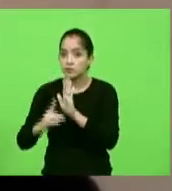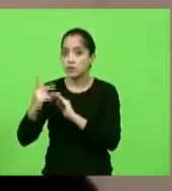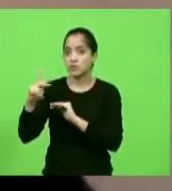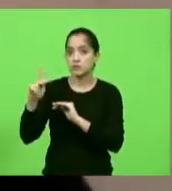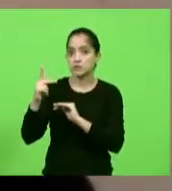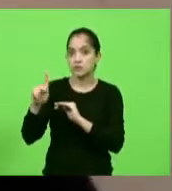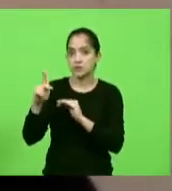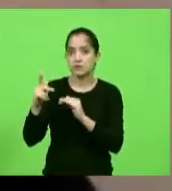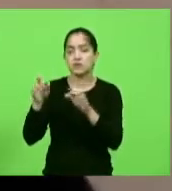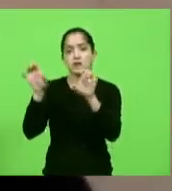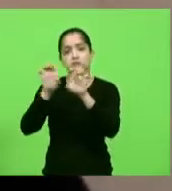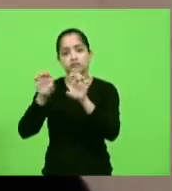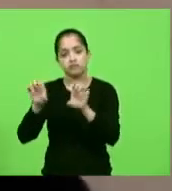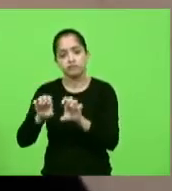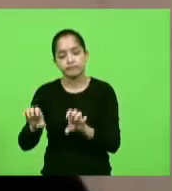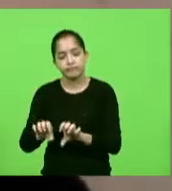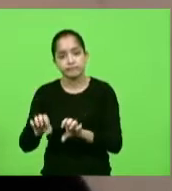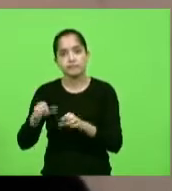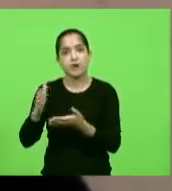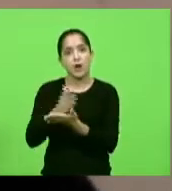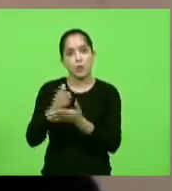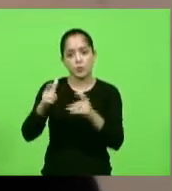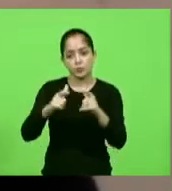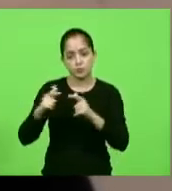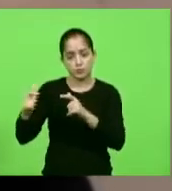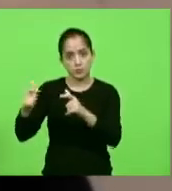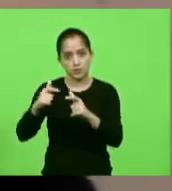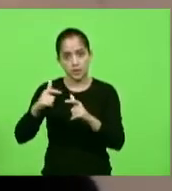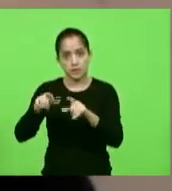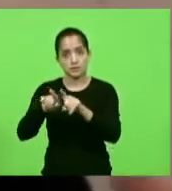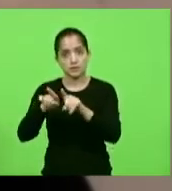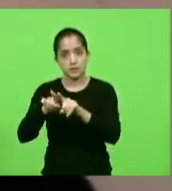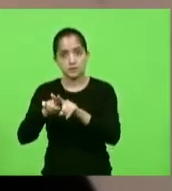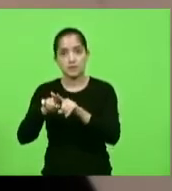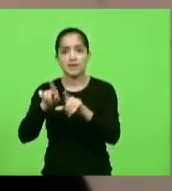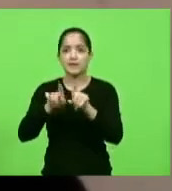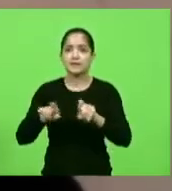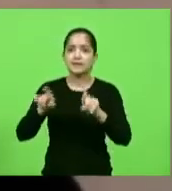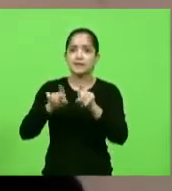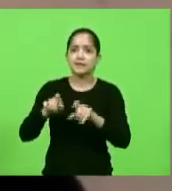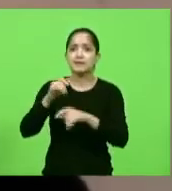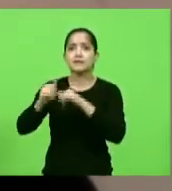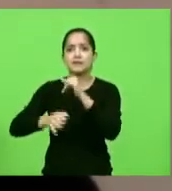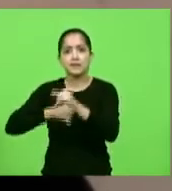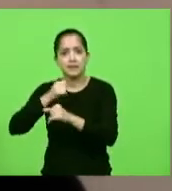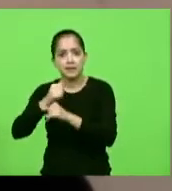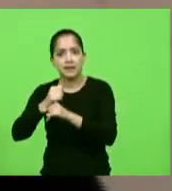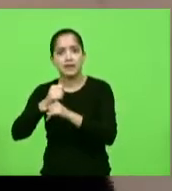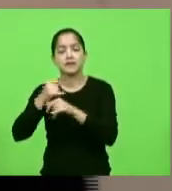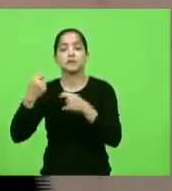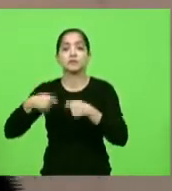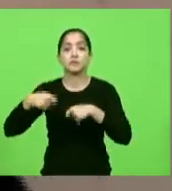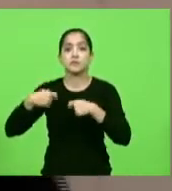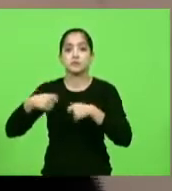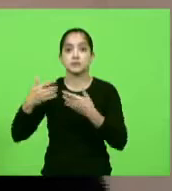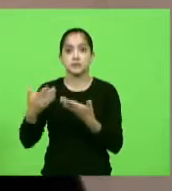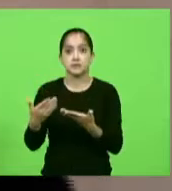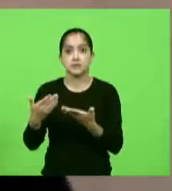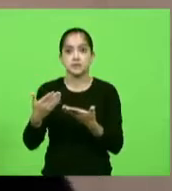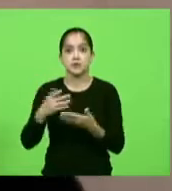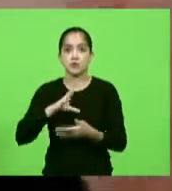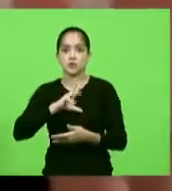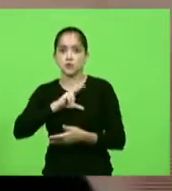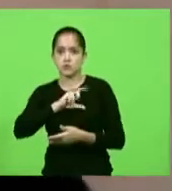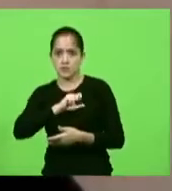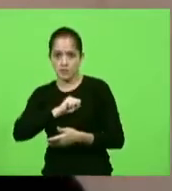a infraestrutura também de alguns locais, inclusive a questão de internet para funcionamento do SAMU. O SAMU é um